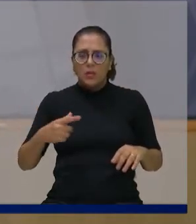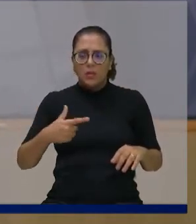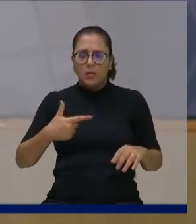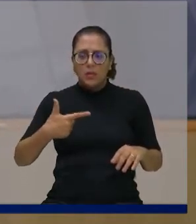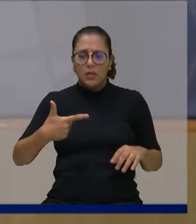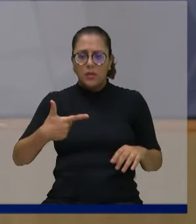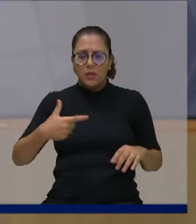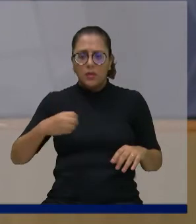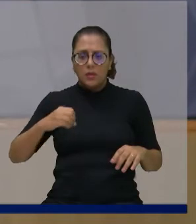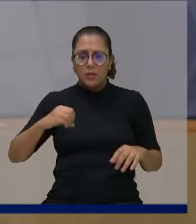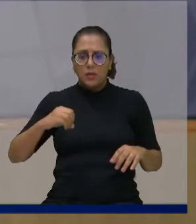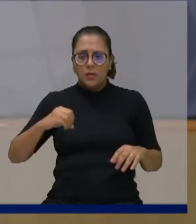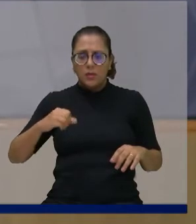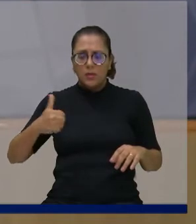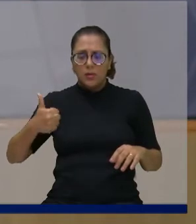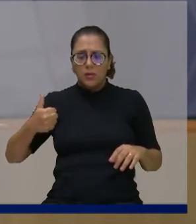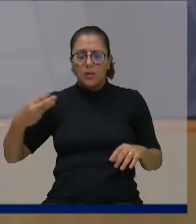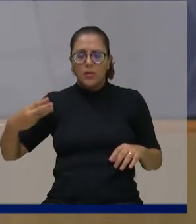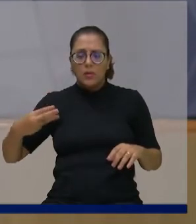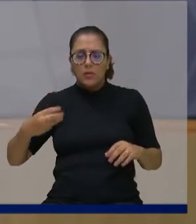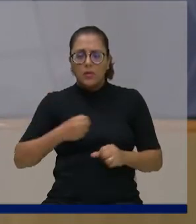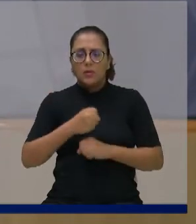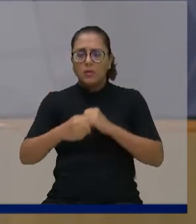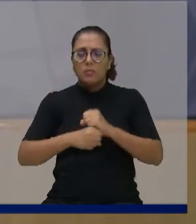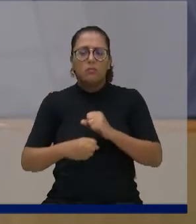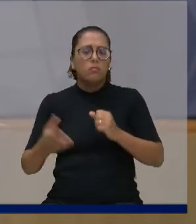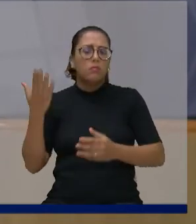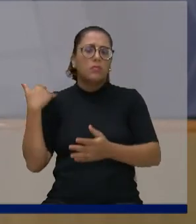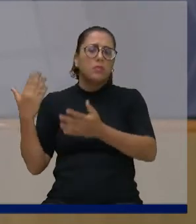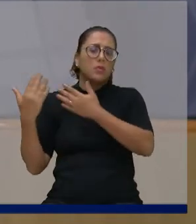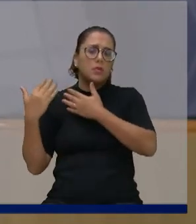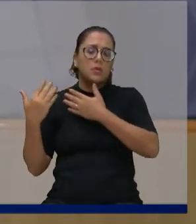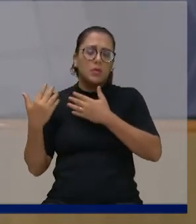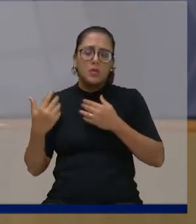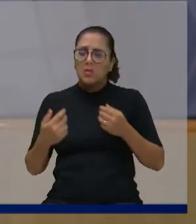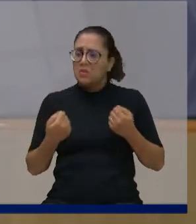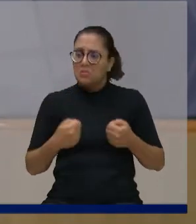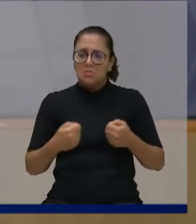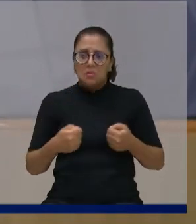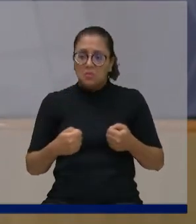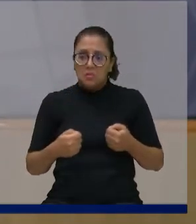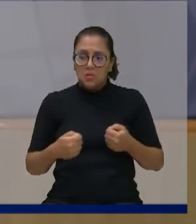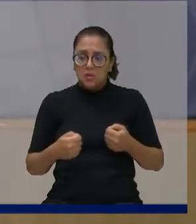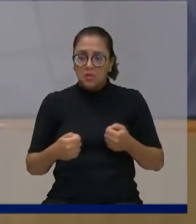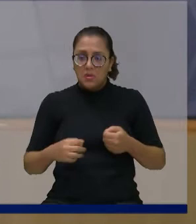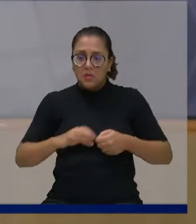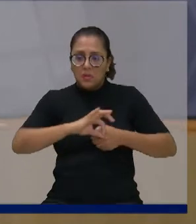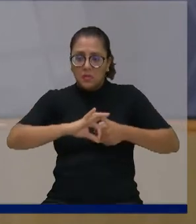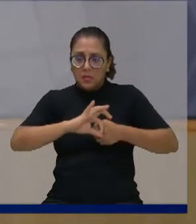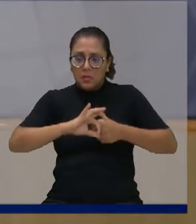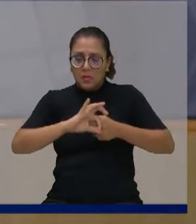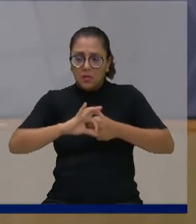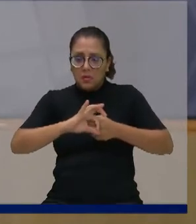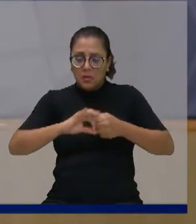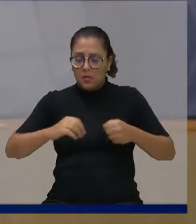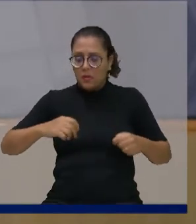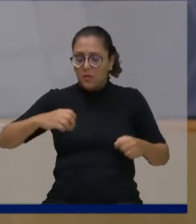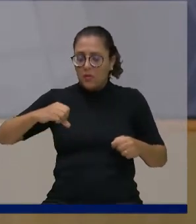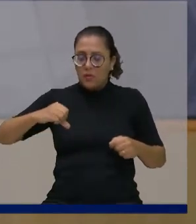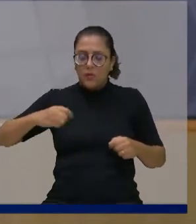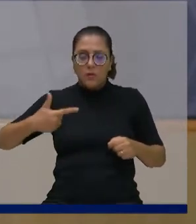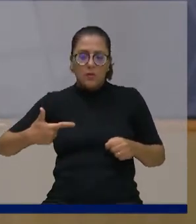diretora, que não tenha necessidade de leitura dos requerimentos, conforme o artigo 92 do inciso 2º. Nem pode,